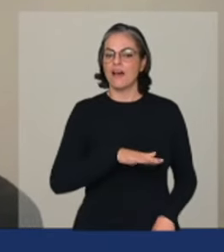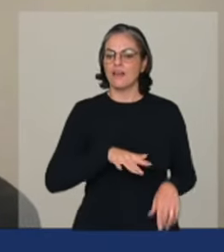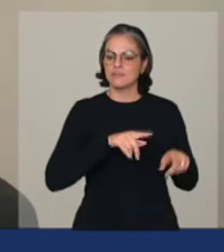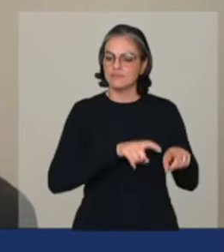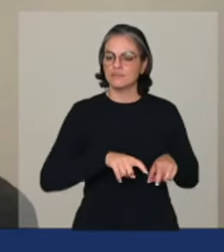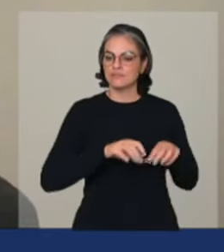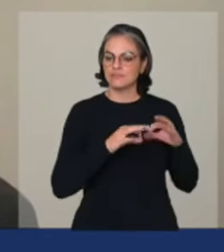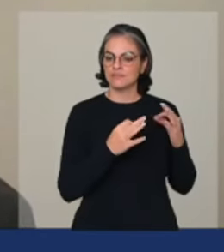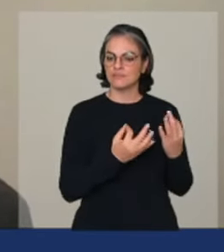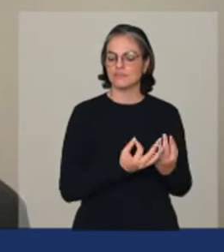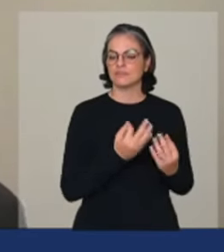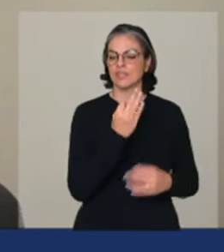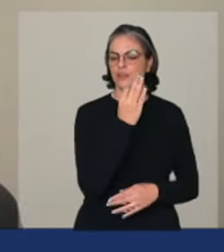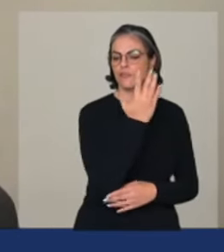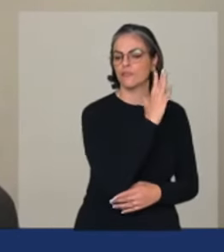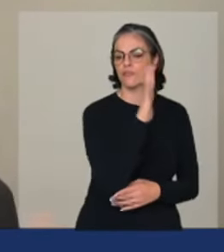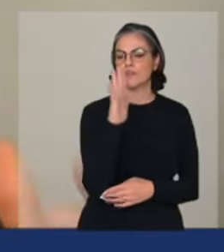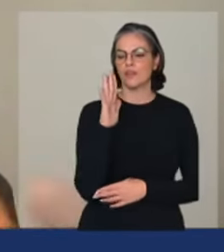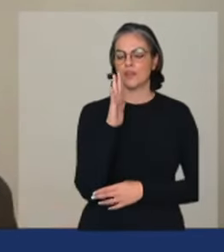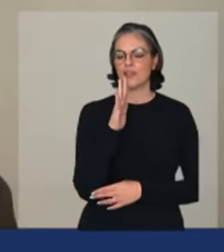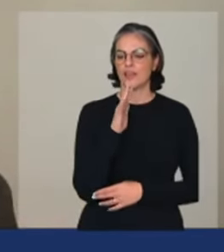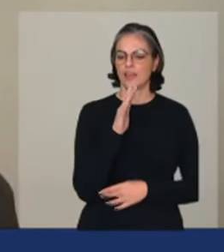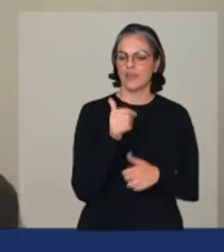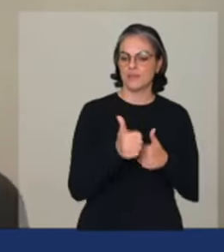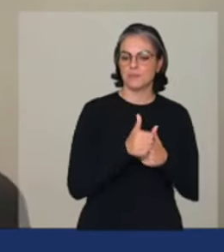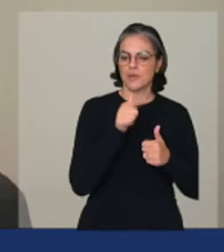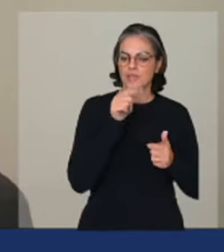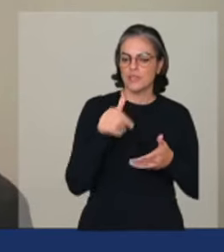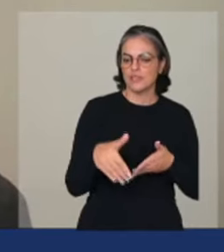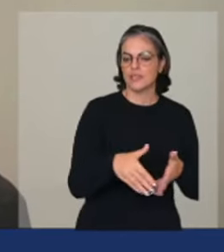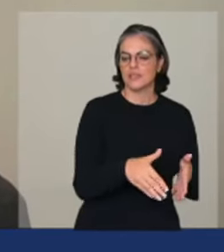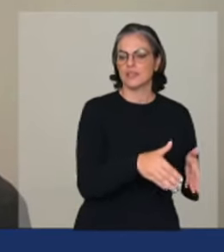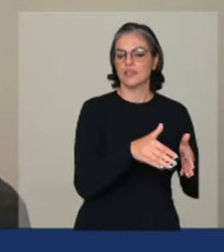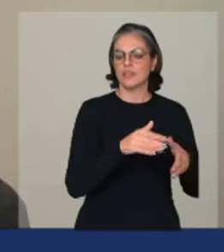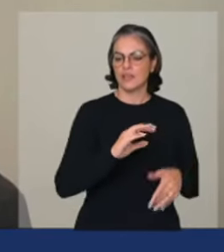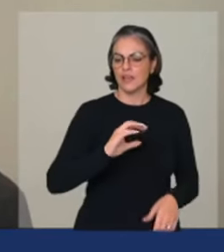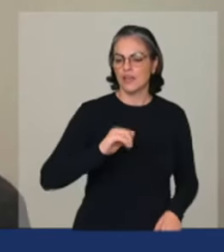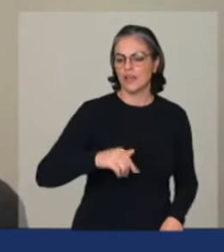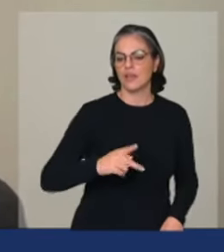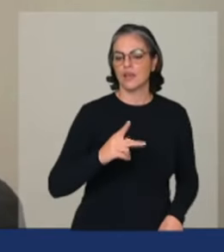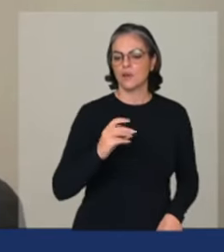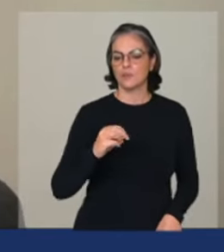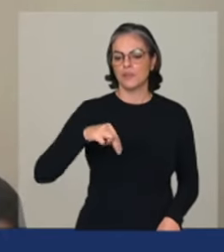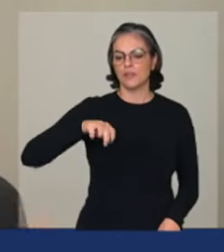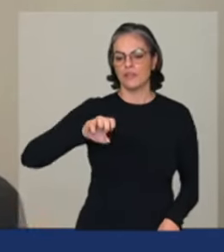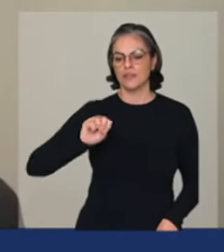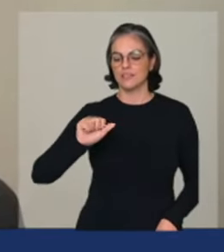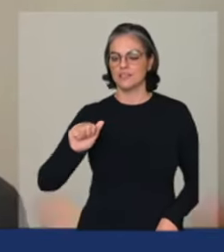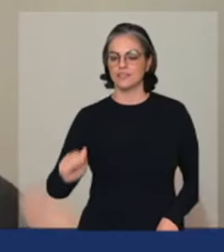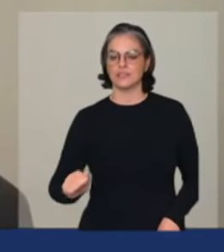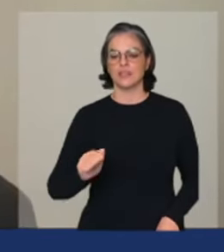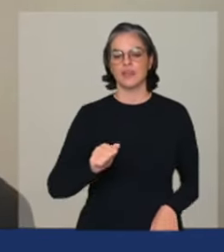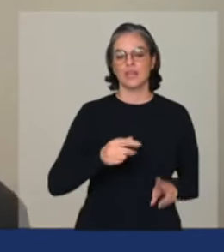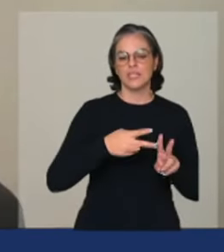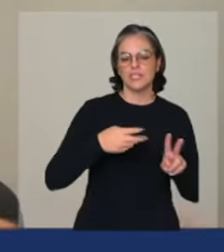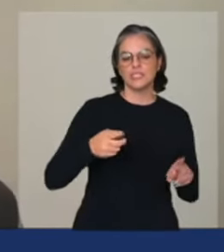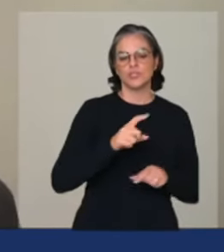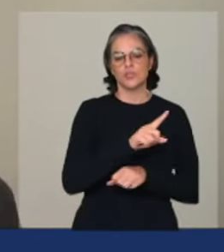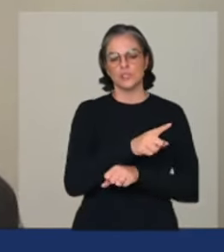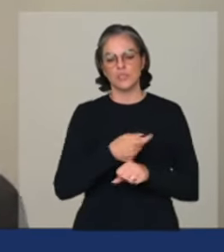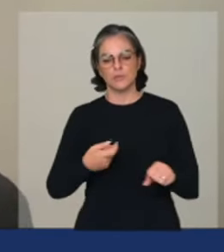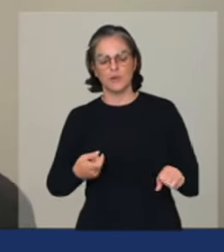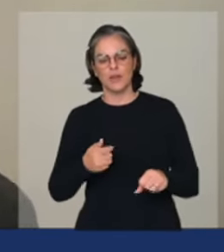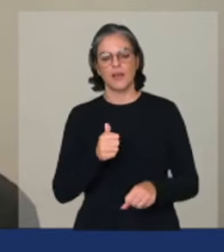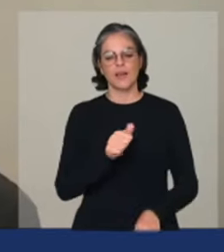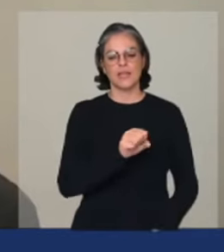águas da floresta da agricultura camponesa de assentados de índios de quilombolas de